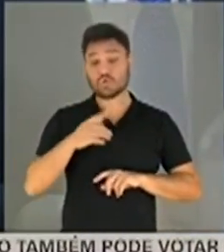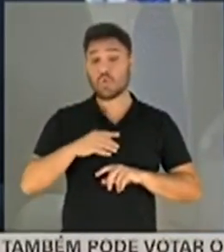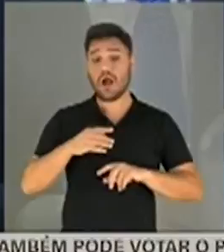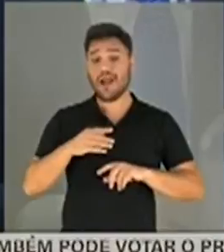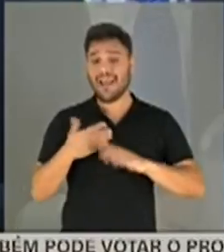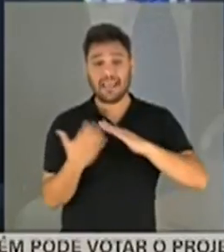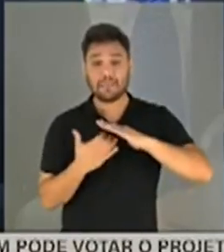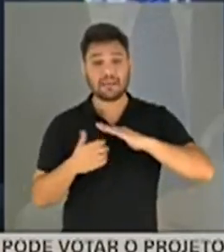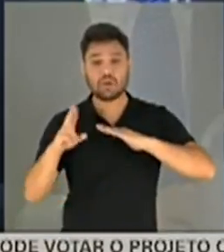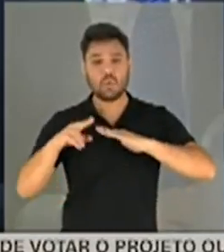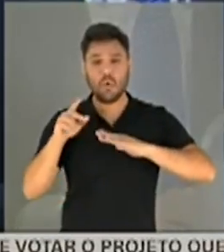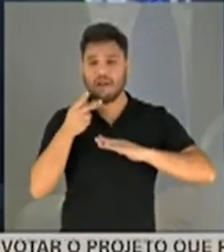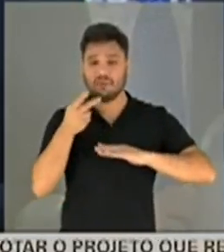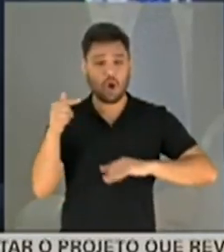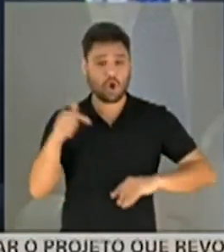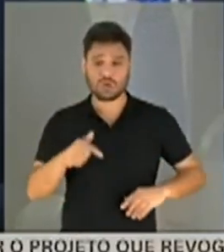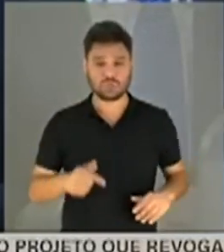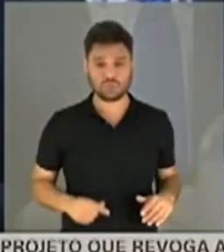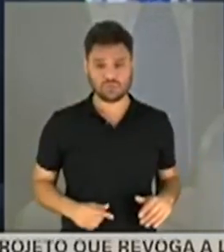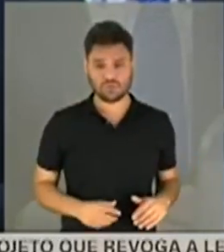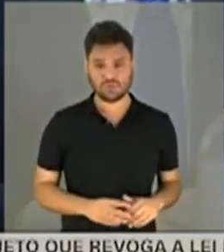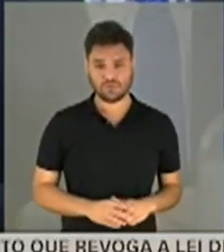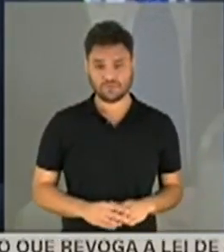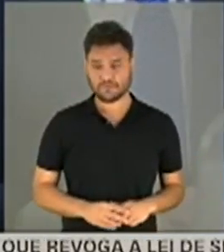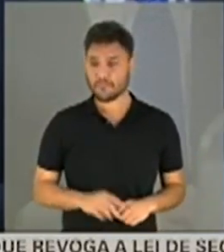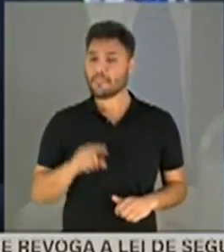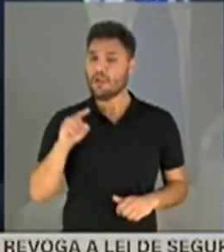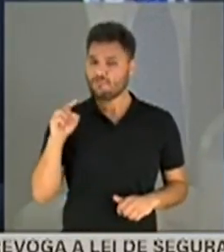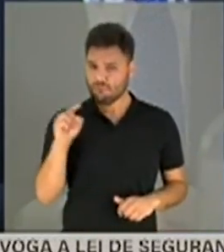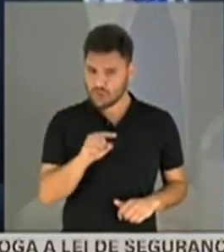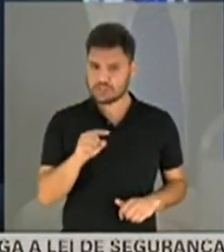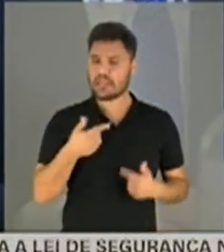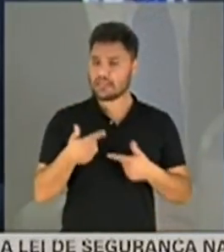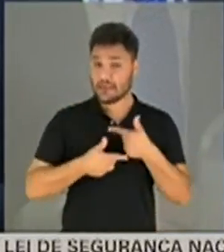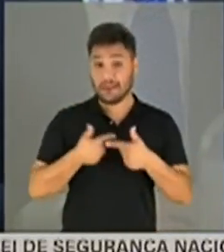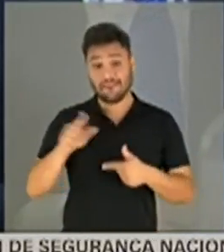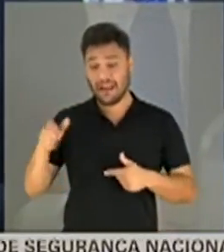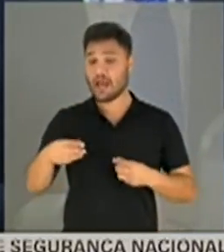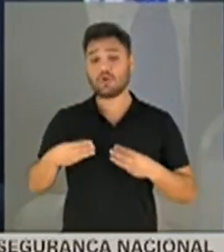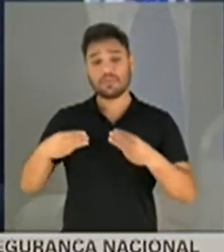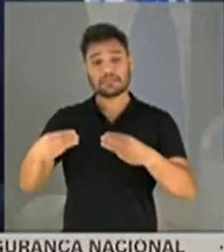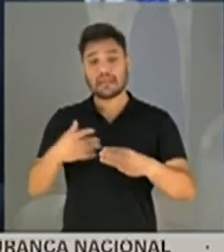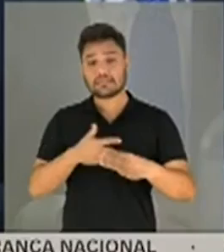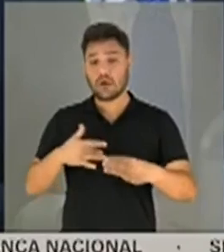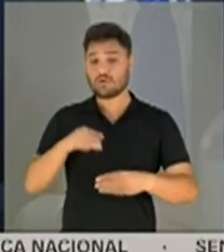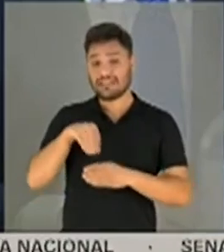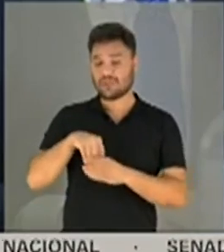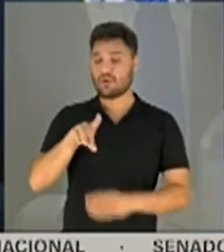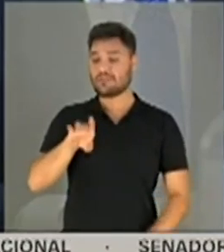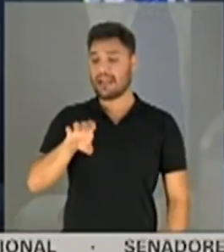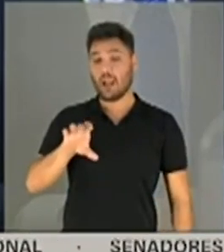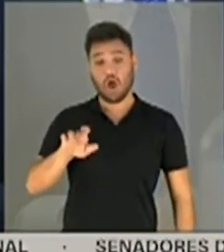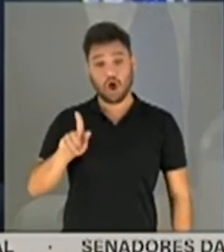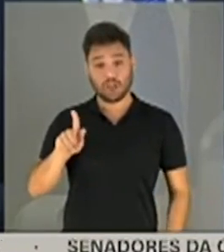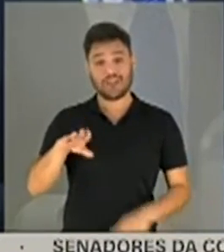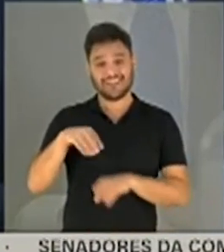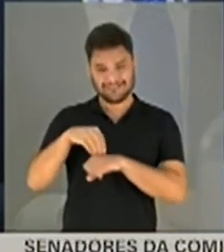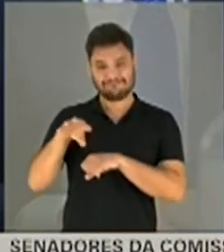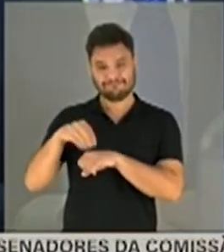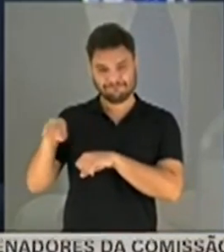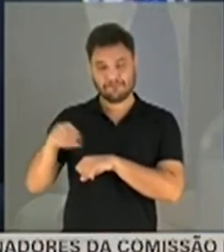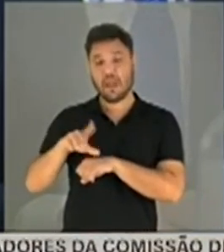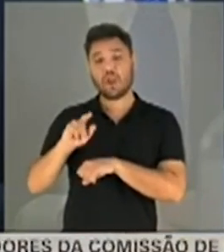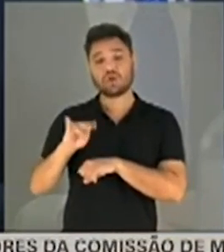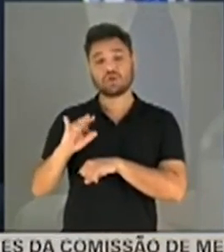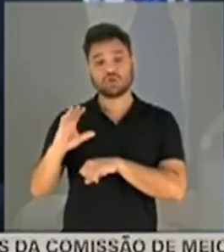referência a essa atividade. O senhor atuava dentro do Ministério da Saúde na DELOG, era inclusive substituto